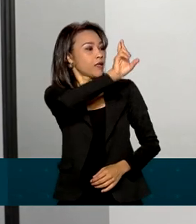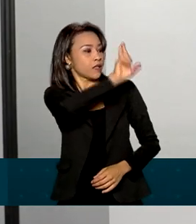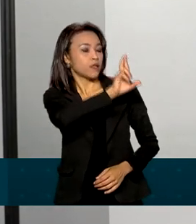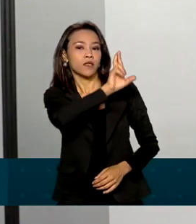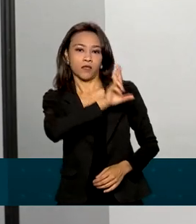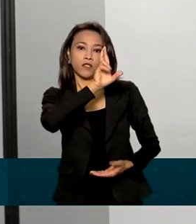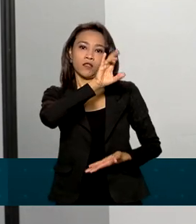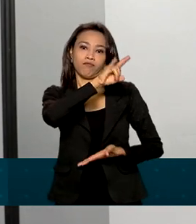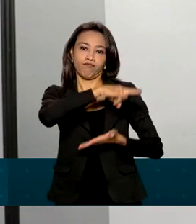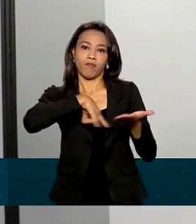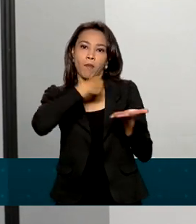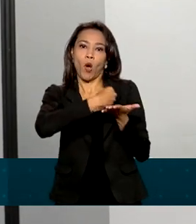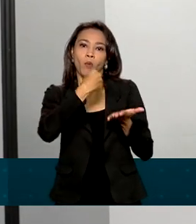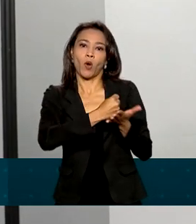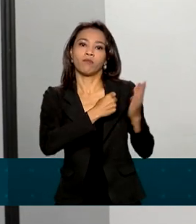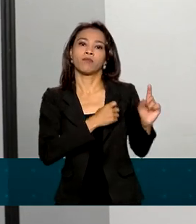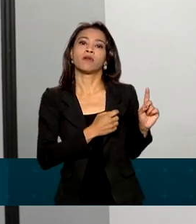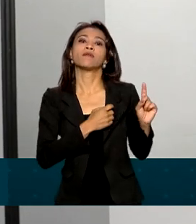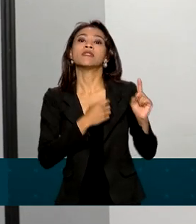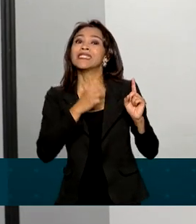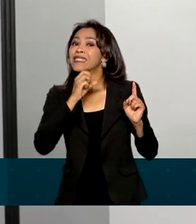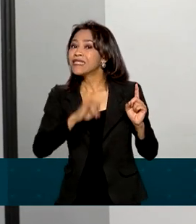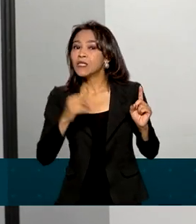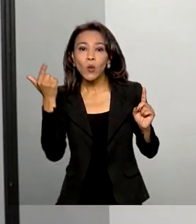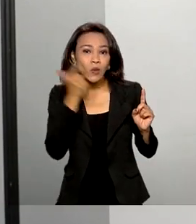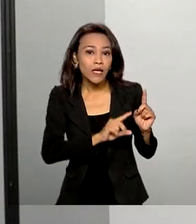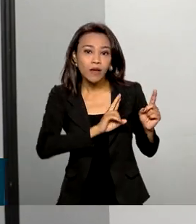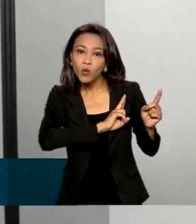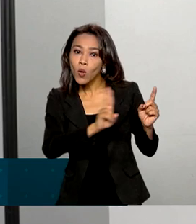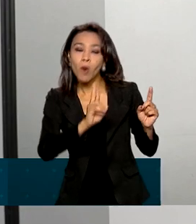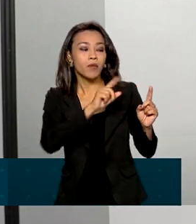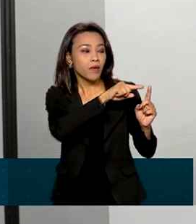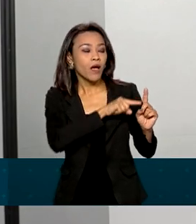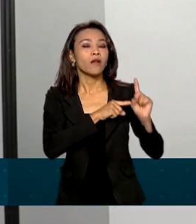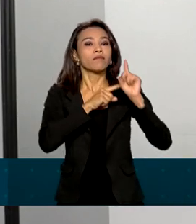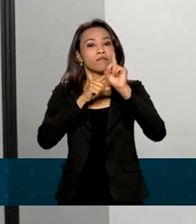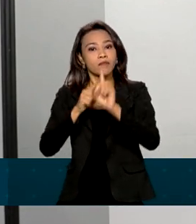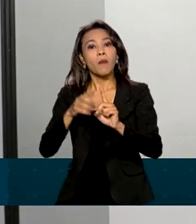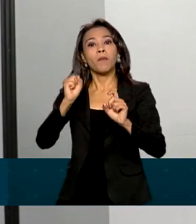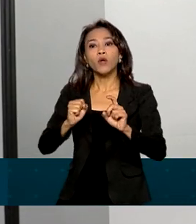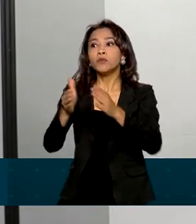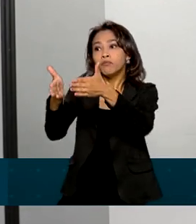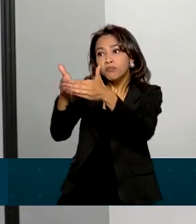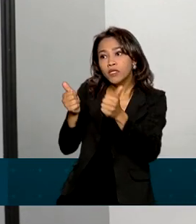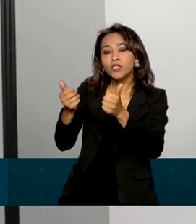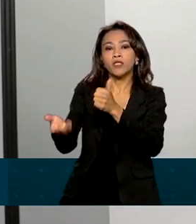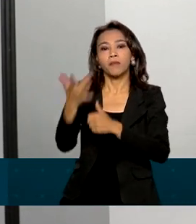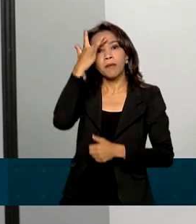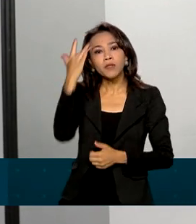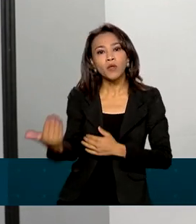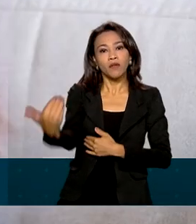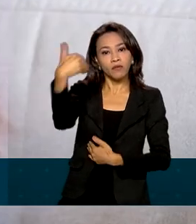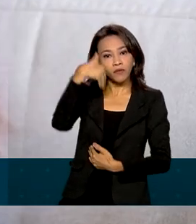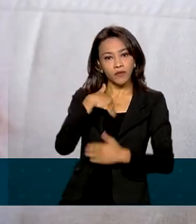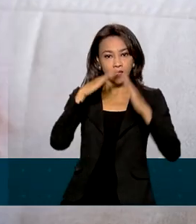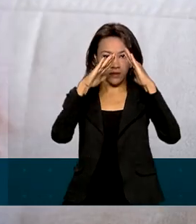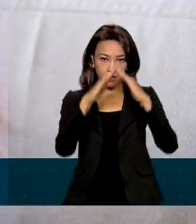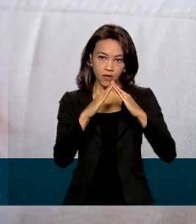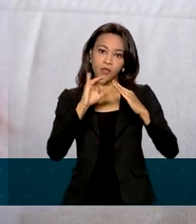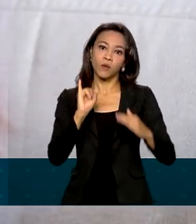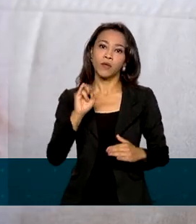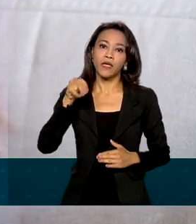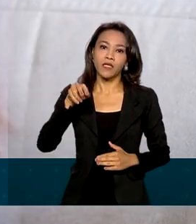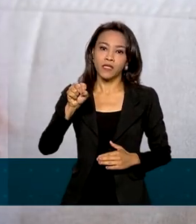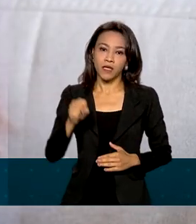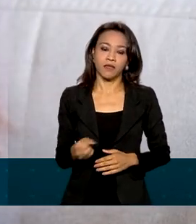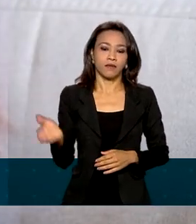Se ainda assim não for possível nomear esse representante legal, ele pode solicitar o comparecimento do servidor do INSS. Quem ainda